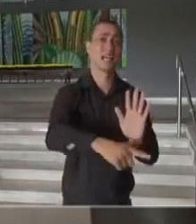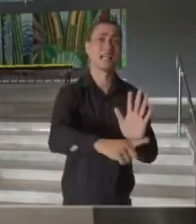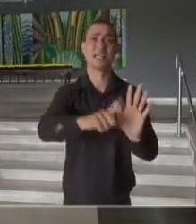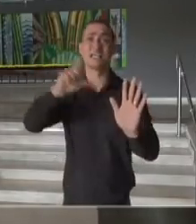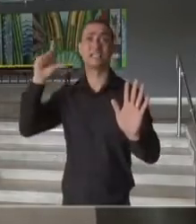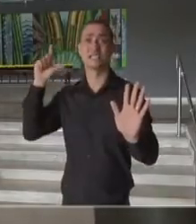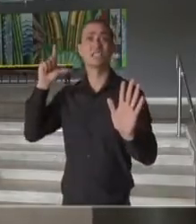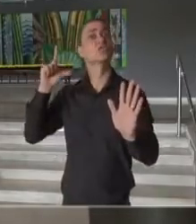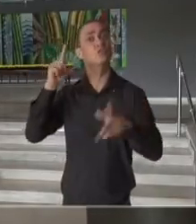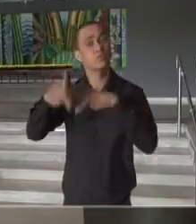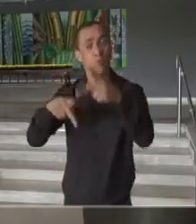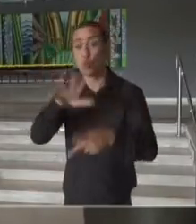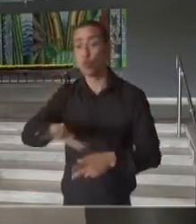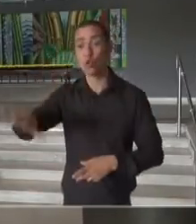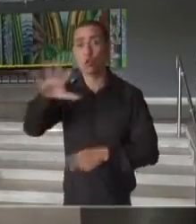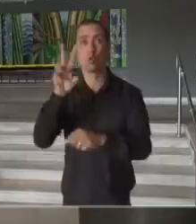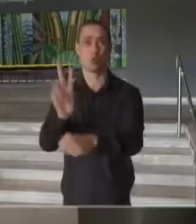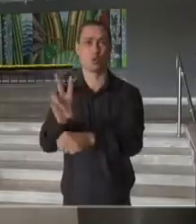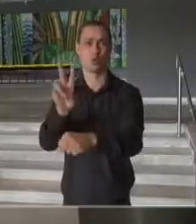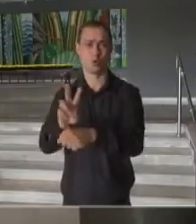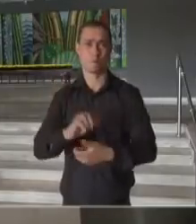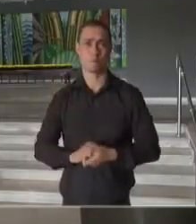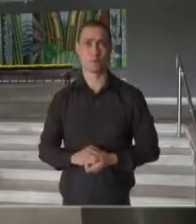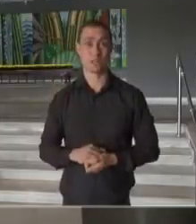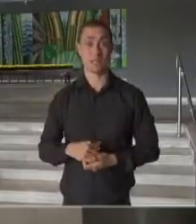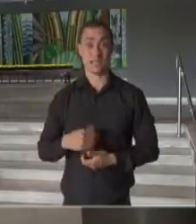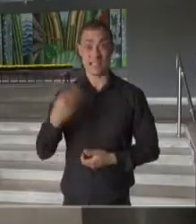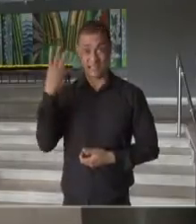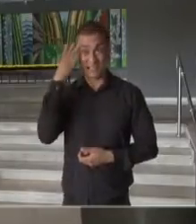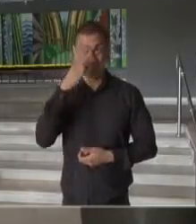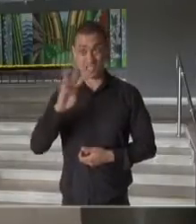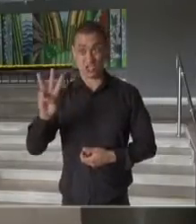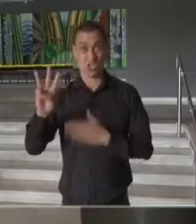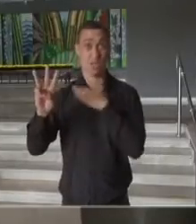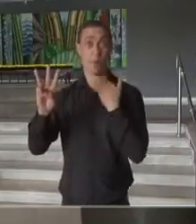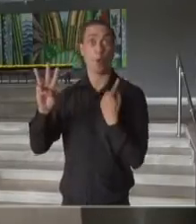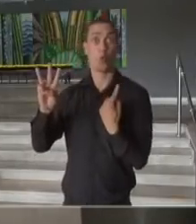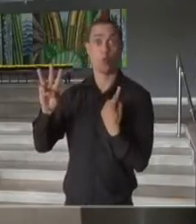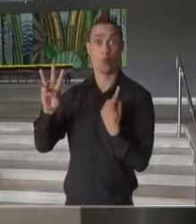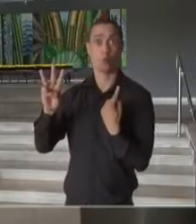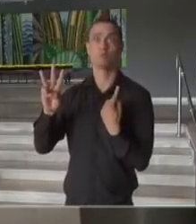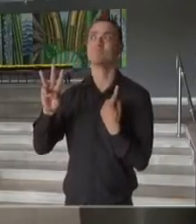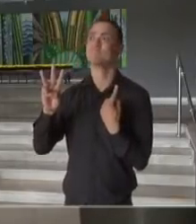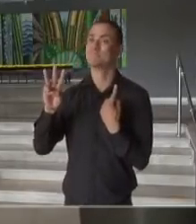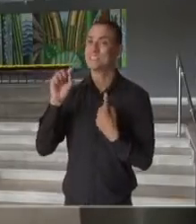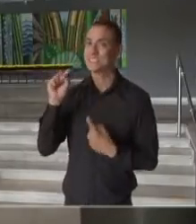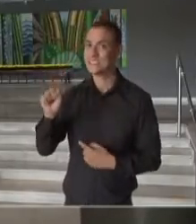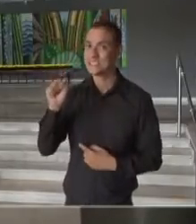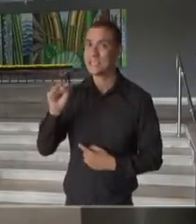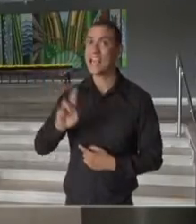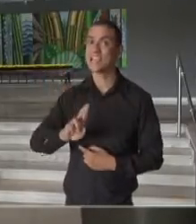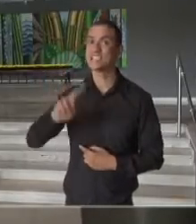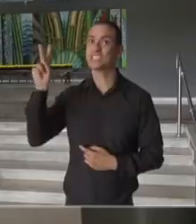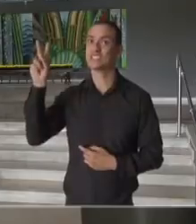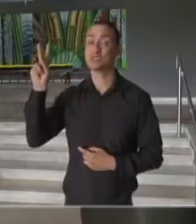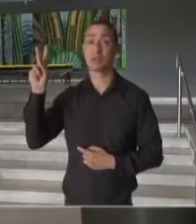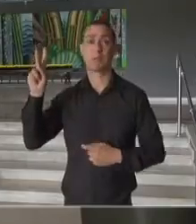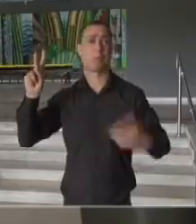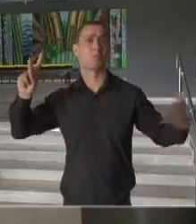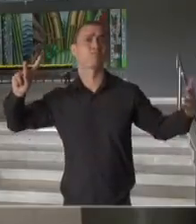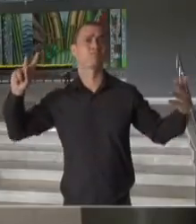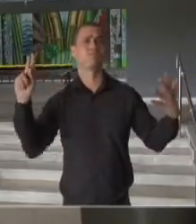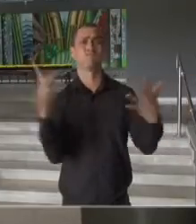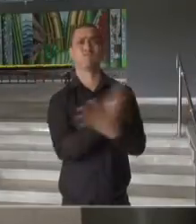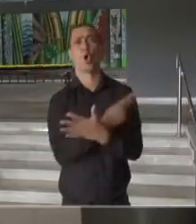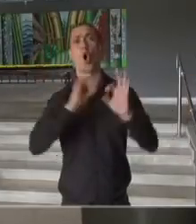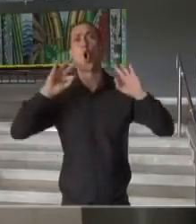proteger a nossa população. Ter uma morte em três dias é muito, e muito diferente da tragédia que